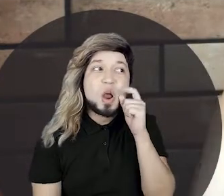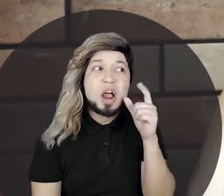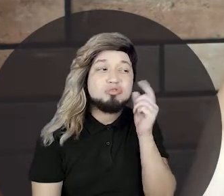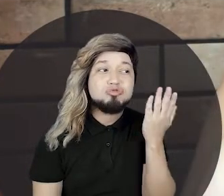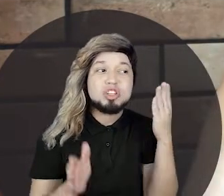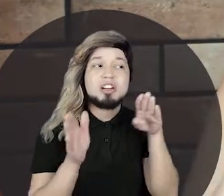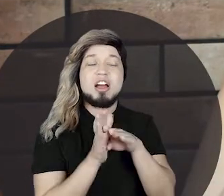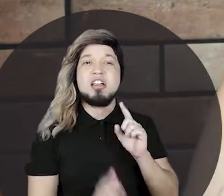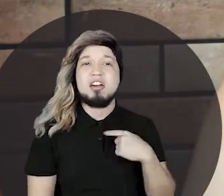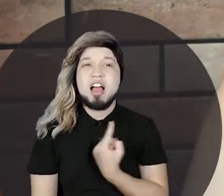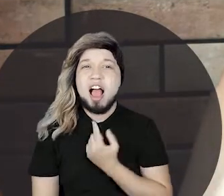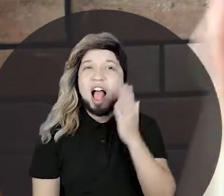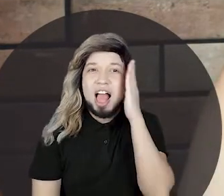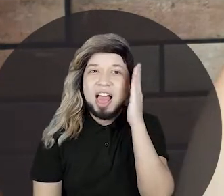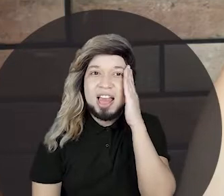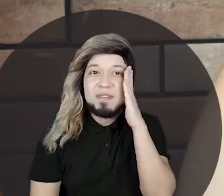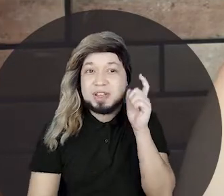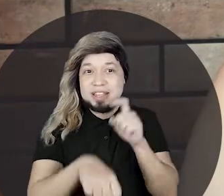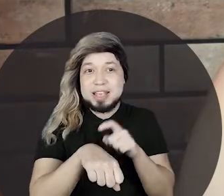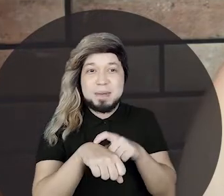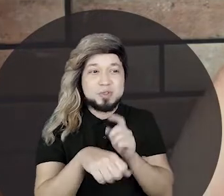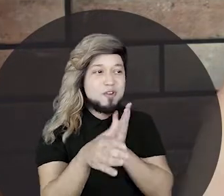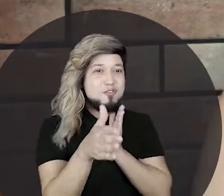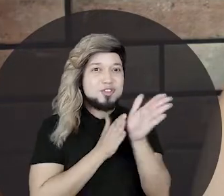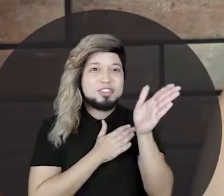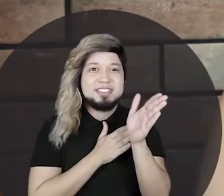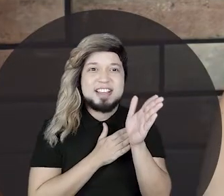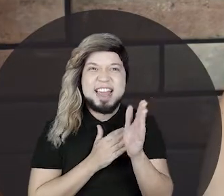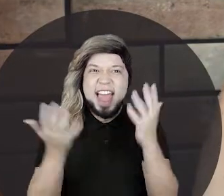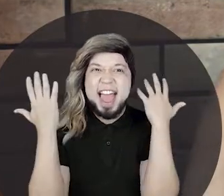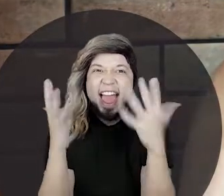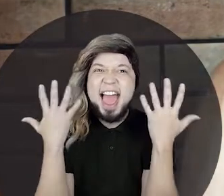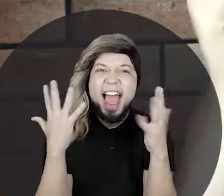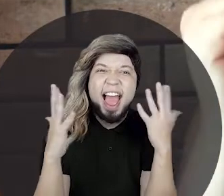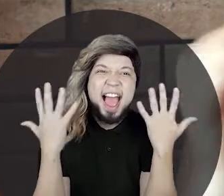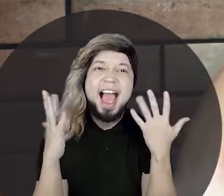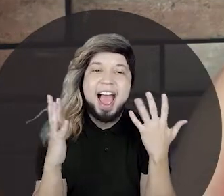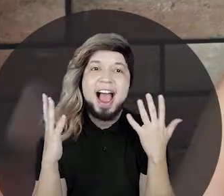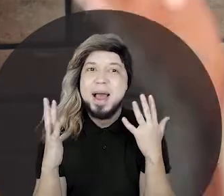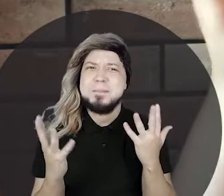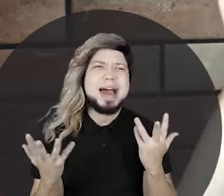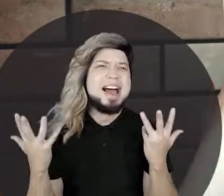gente vai saber e a gente vai ter tempo de fugir. É! Muito bem!